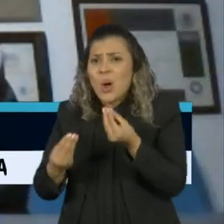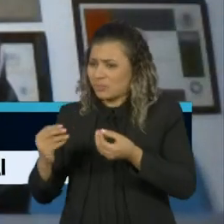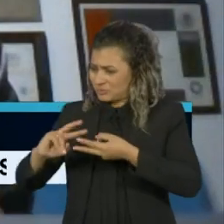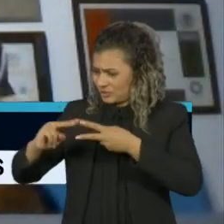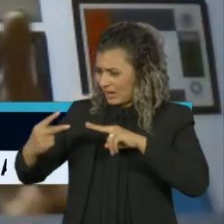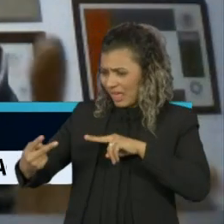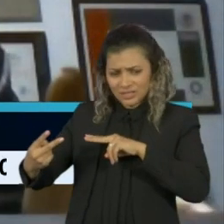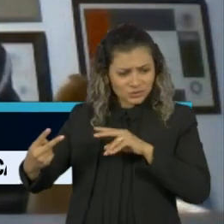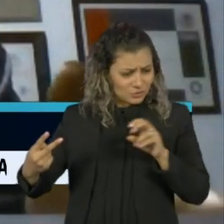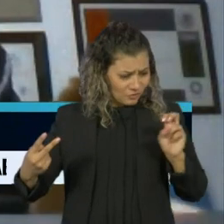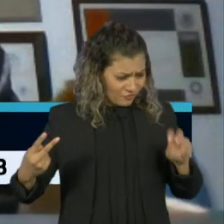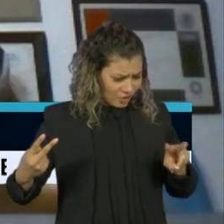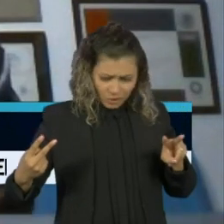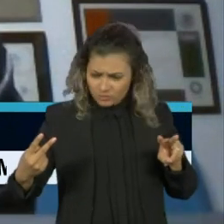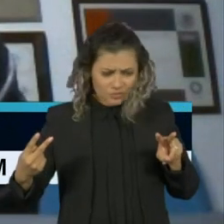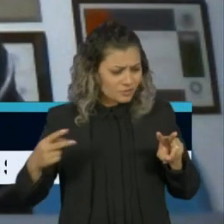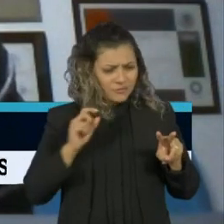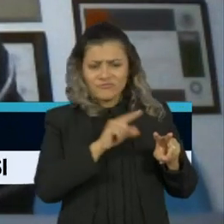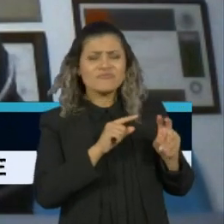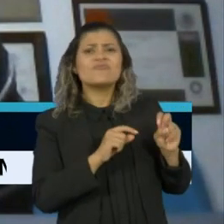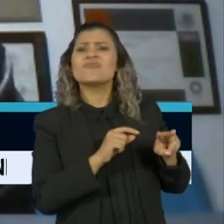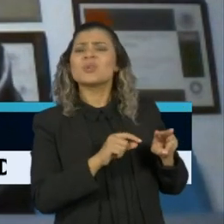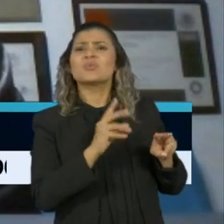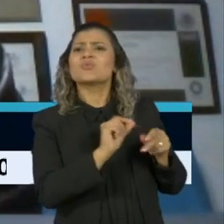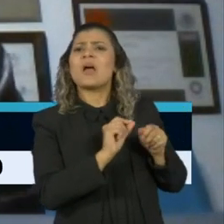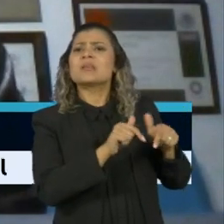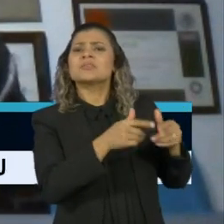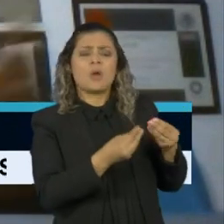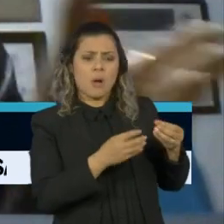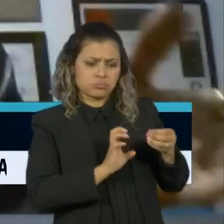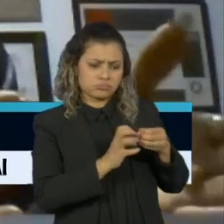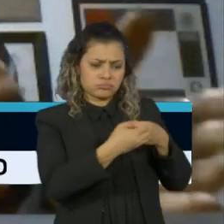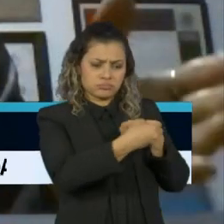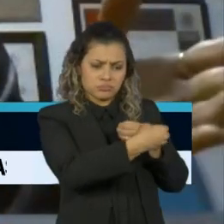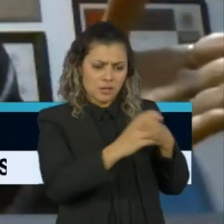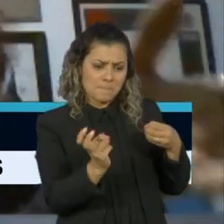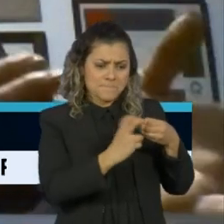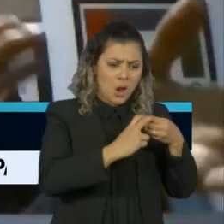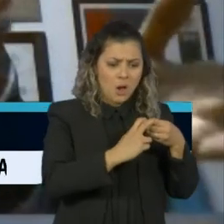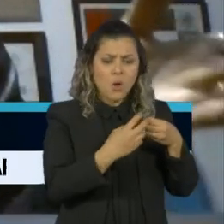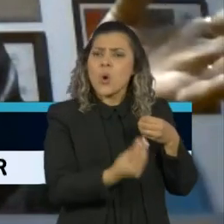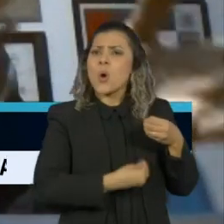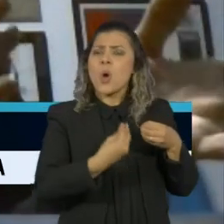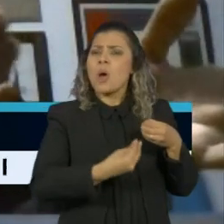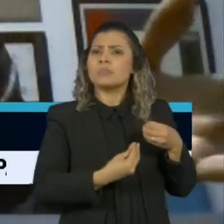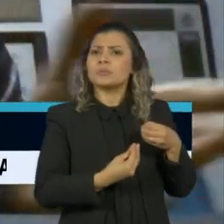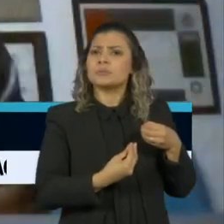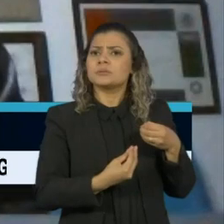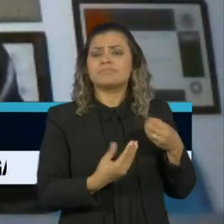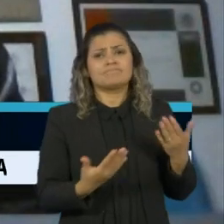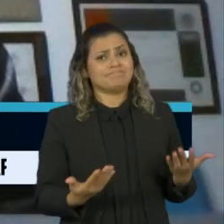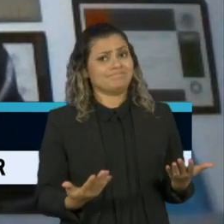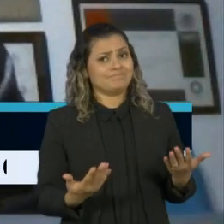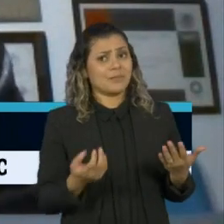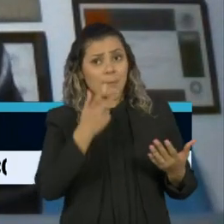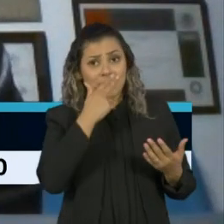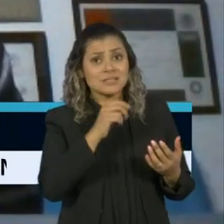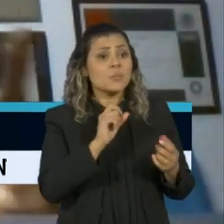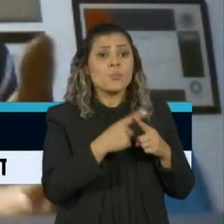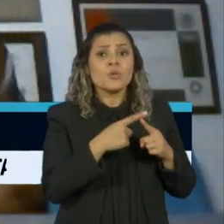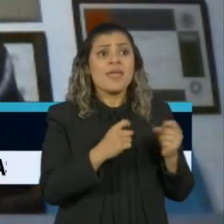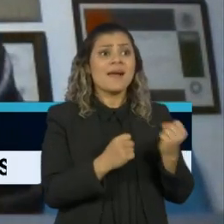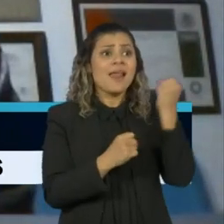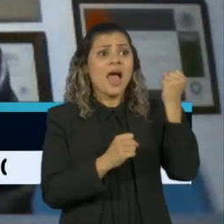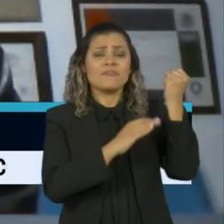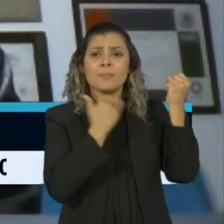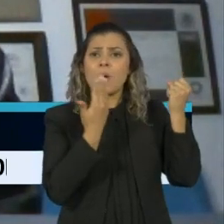proteger, o que ele faz para causar uma forma letal. E